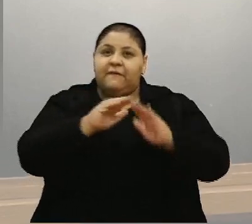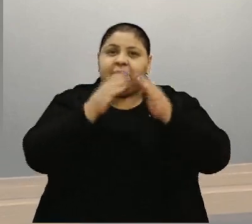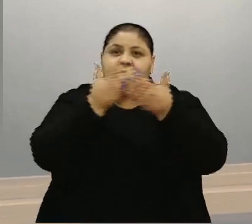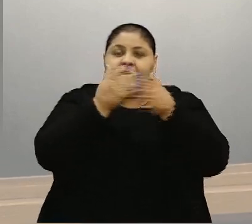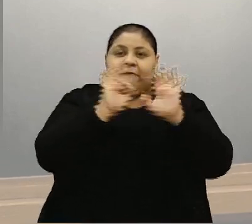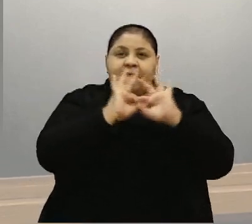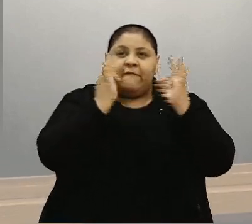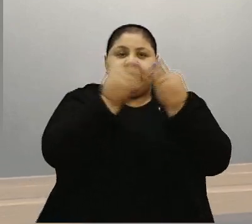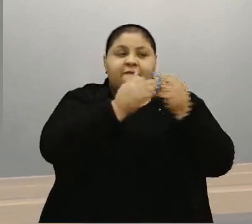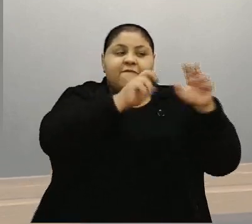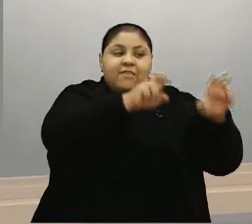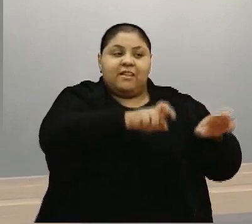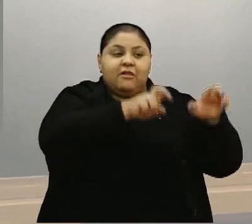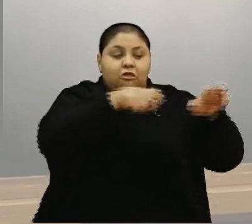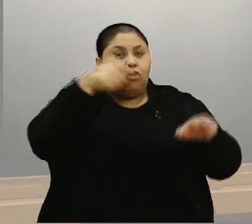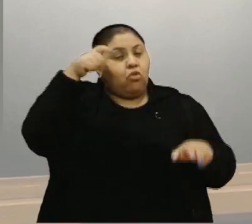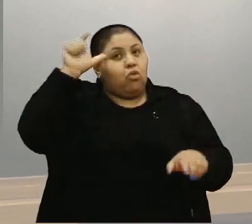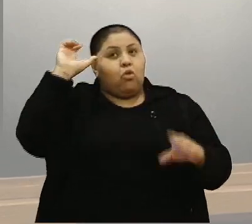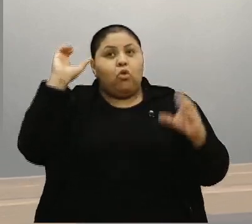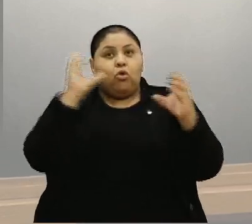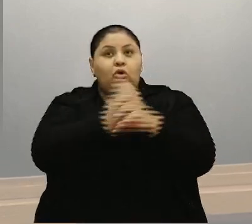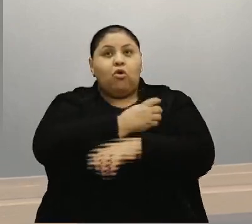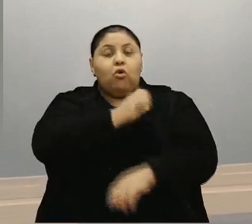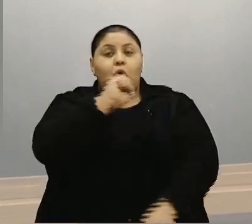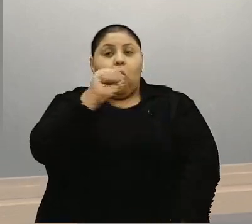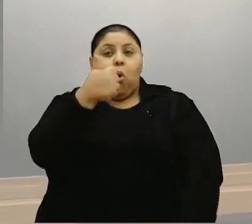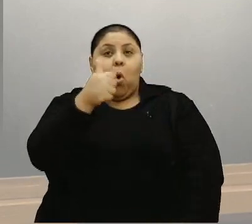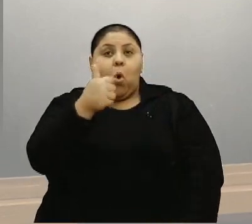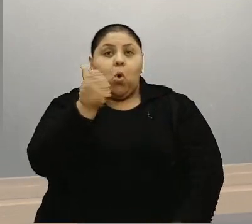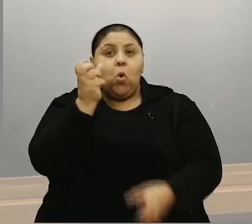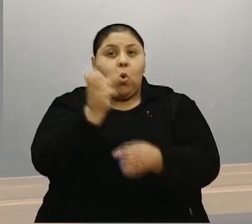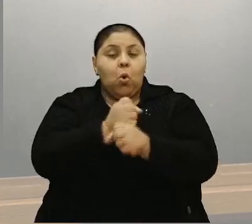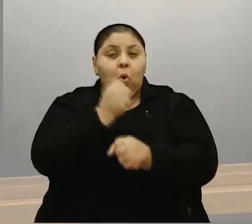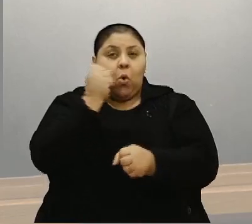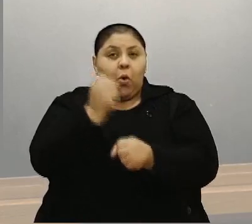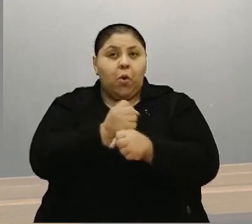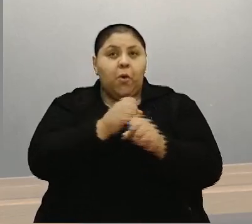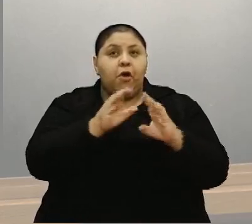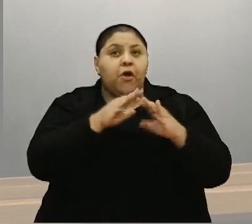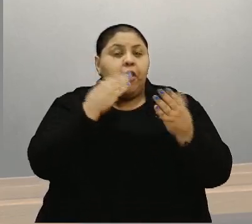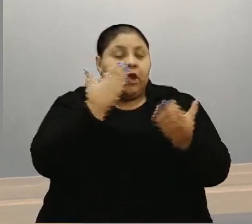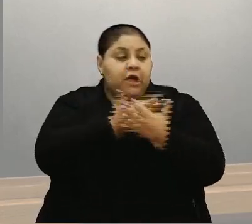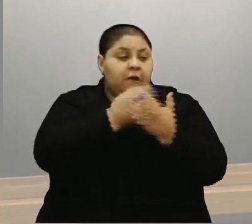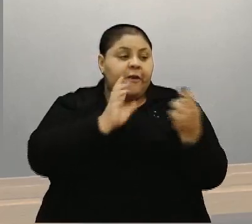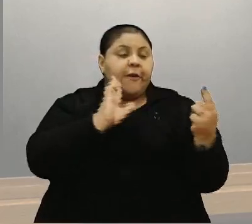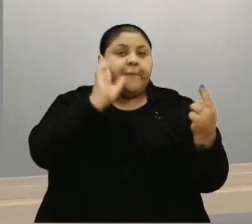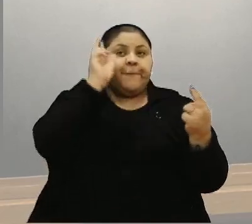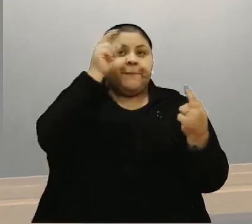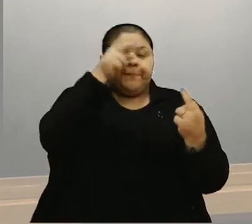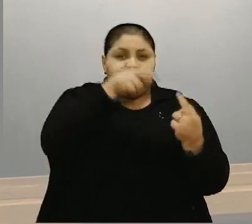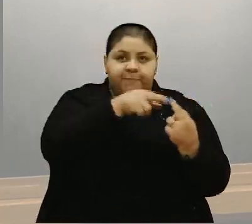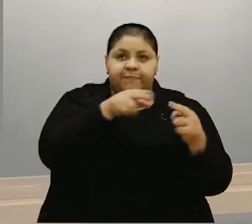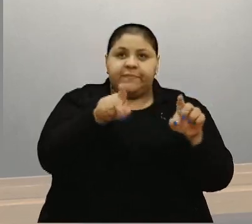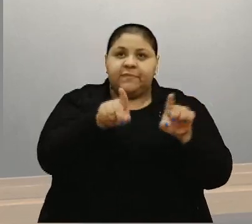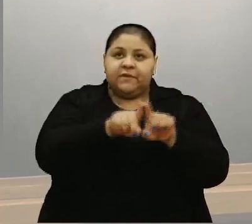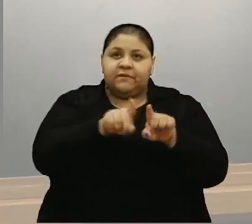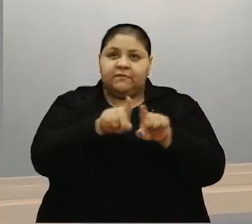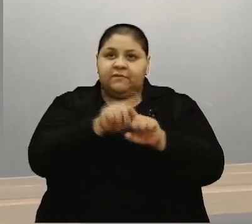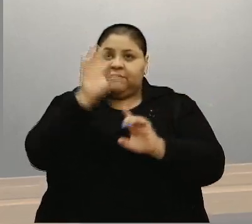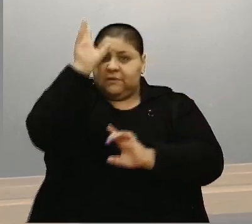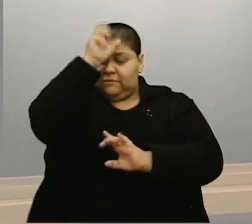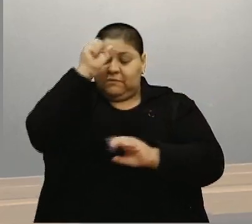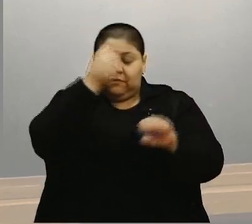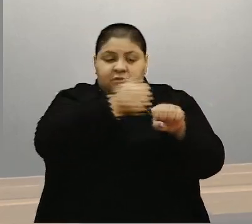agrícola ontem completou 11 anos. É uma escola que é referência, tanto na aprendizagem